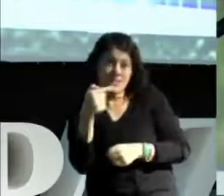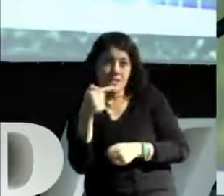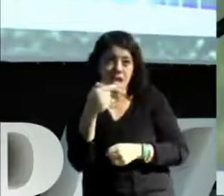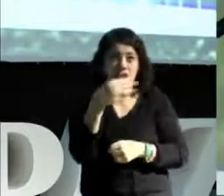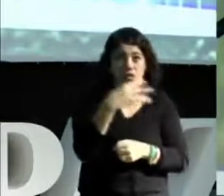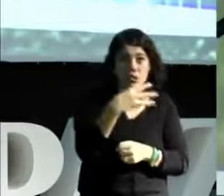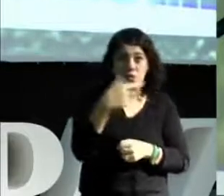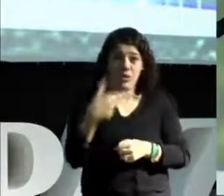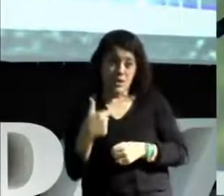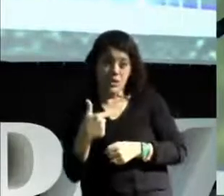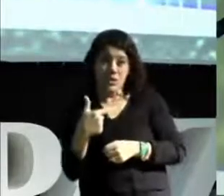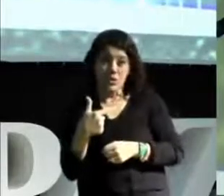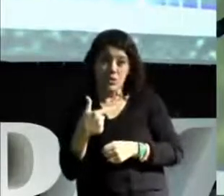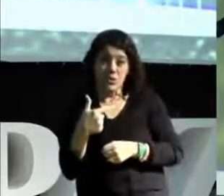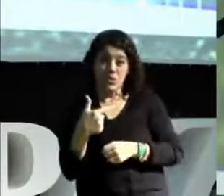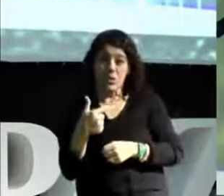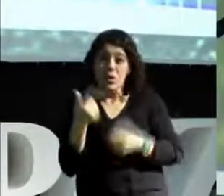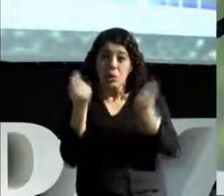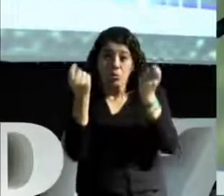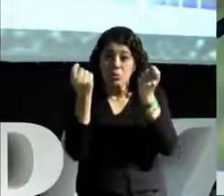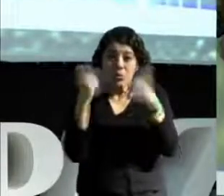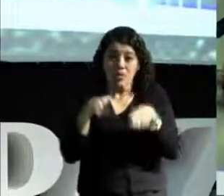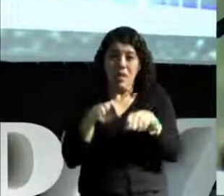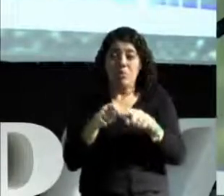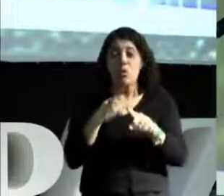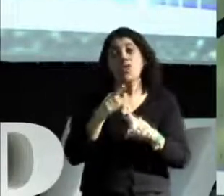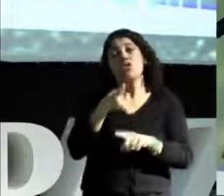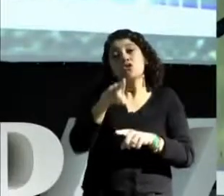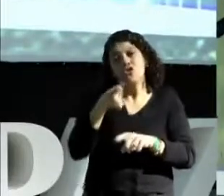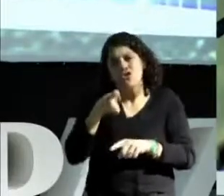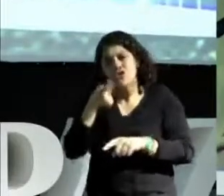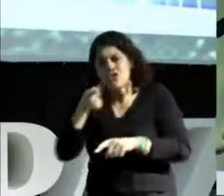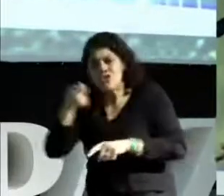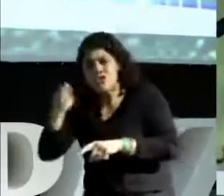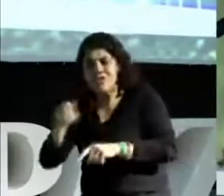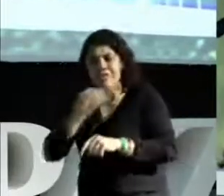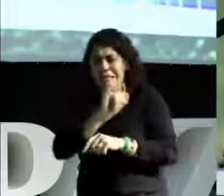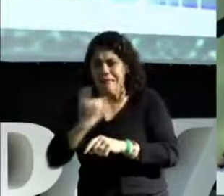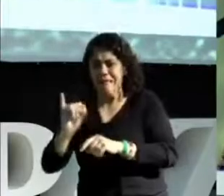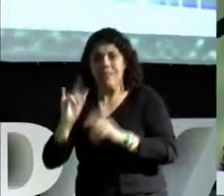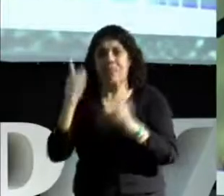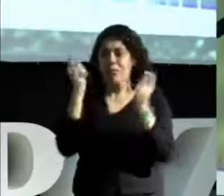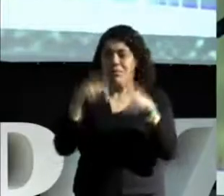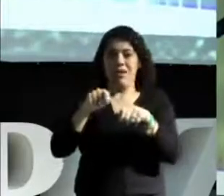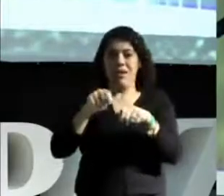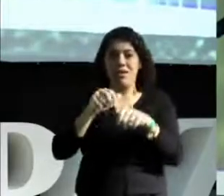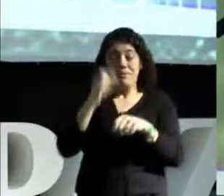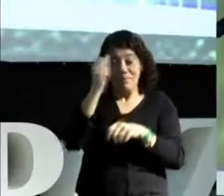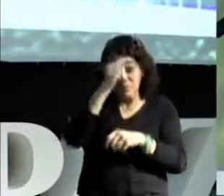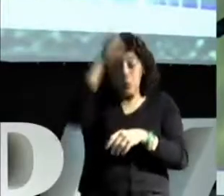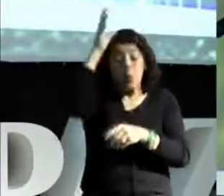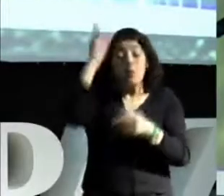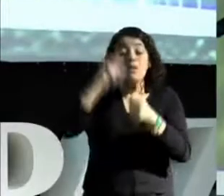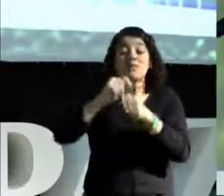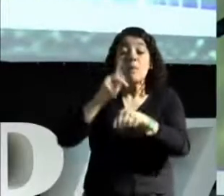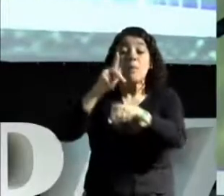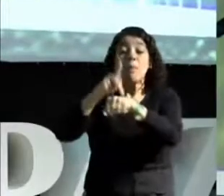romano, não tem como colocar x, x e y e fazer conta, não faz. Romano fazia conta com pedrinhas.